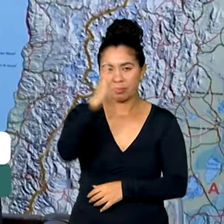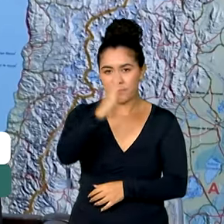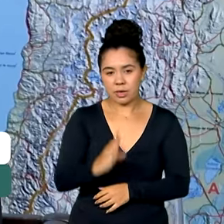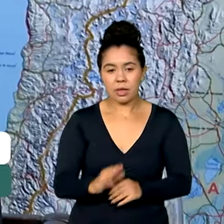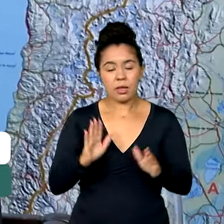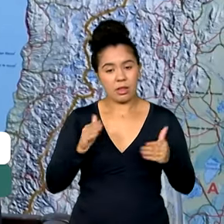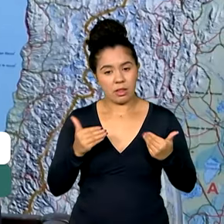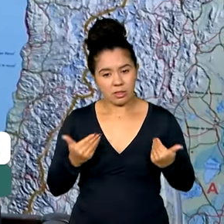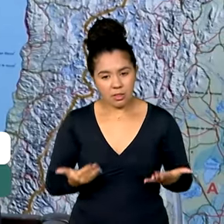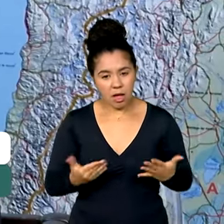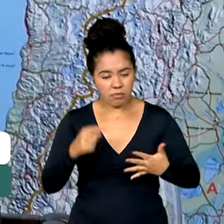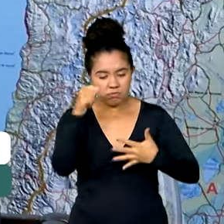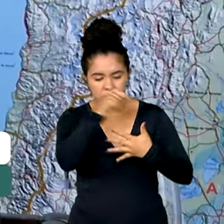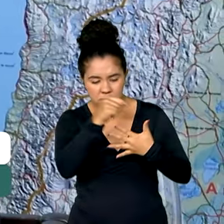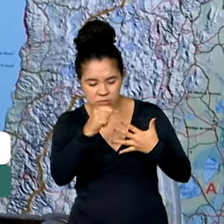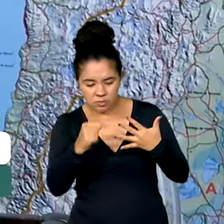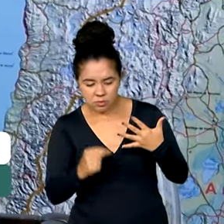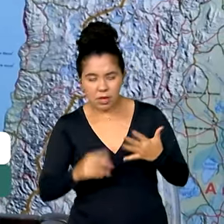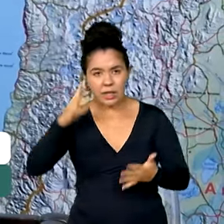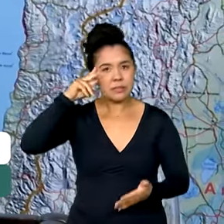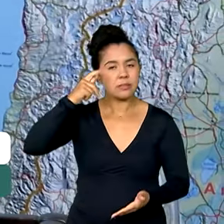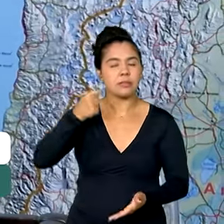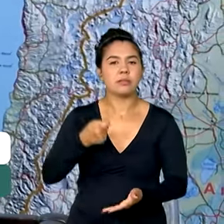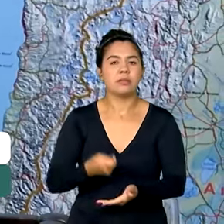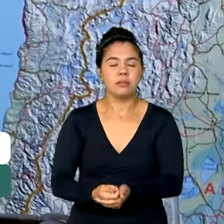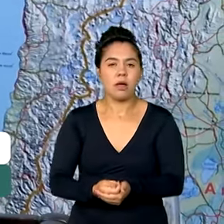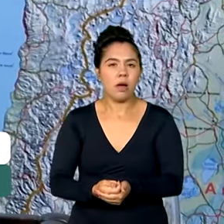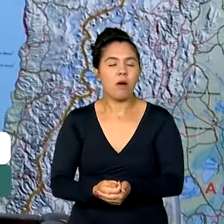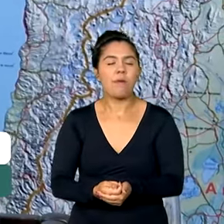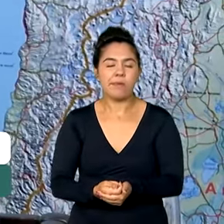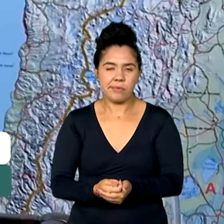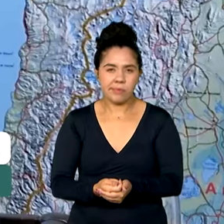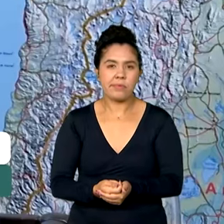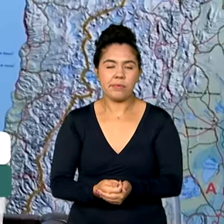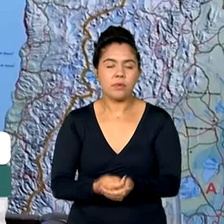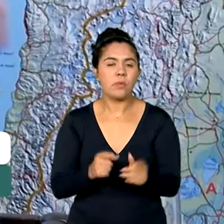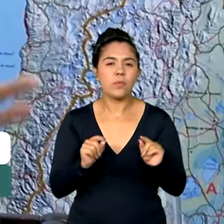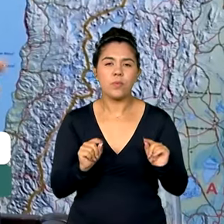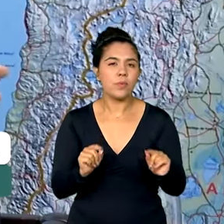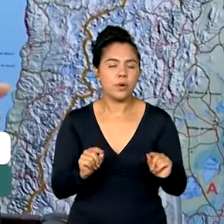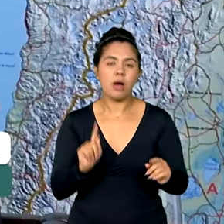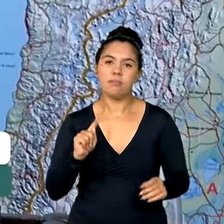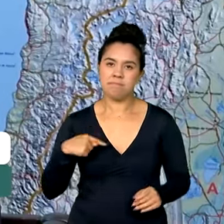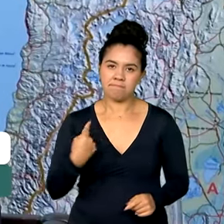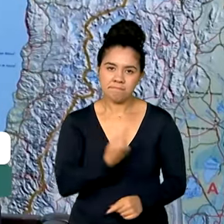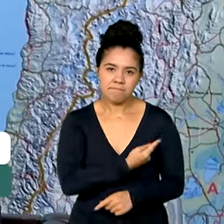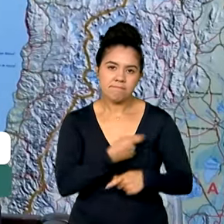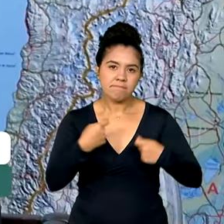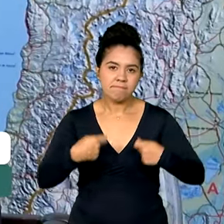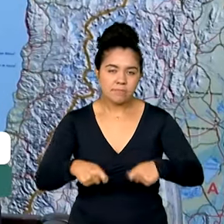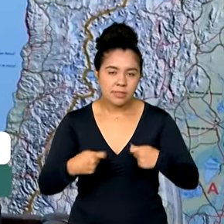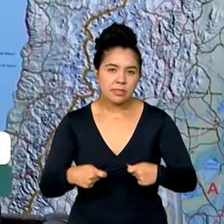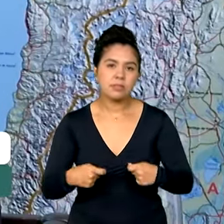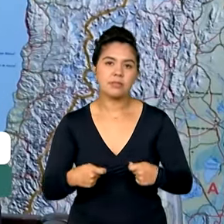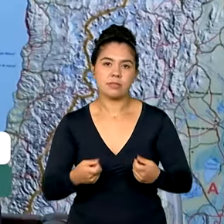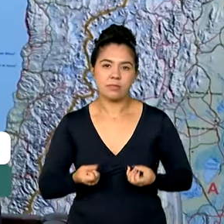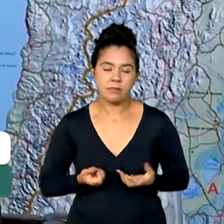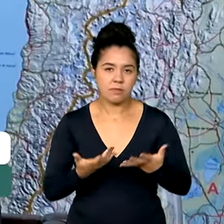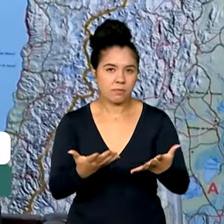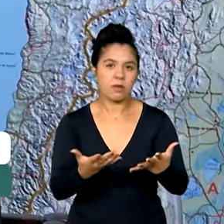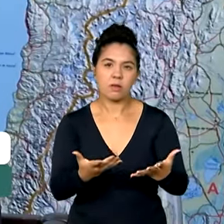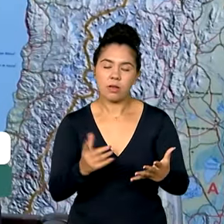Então, essas medidas todas fazem com que nós possamos dizer que fizemos os